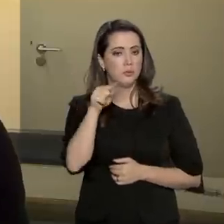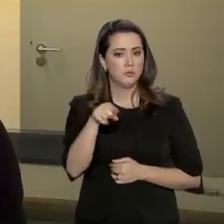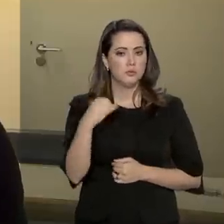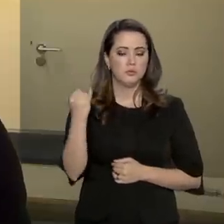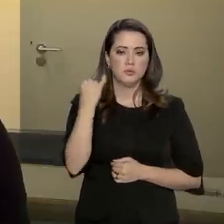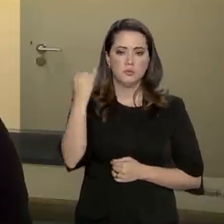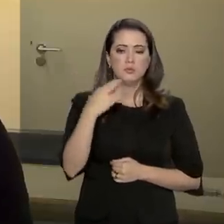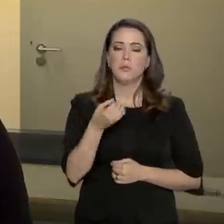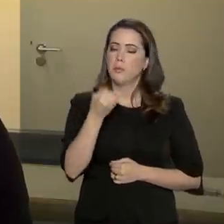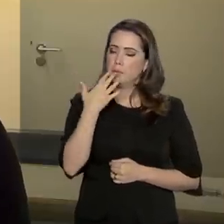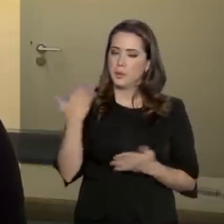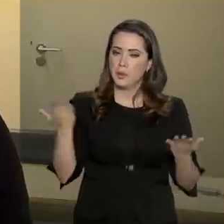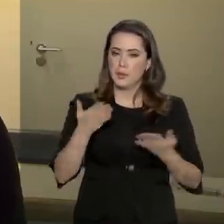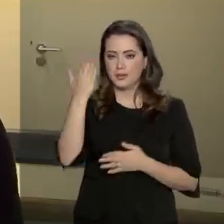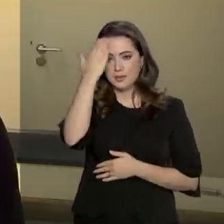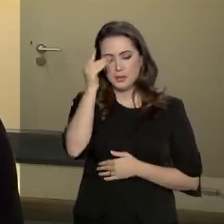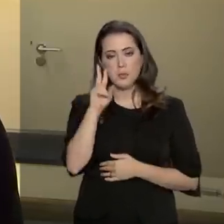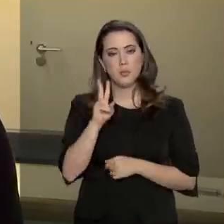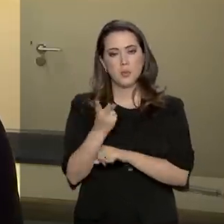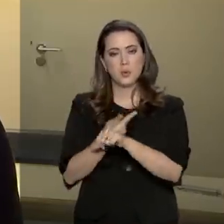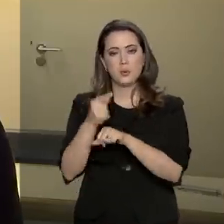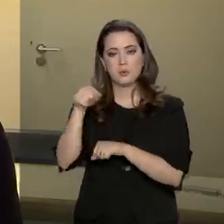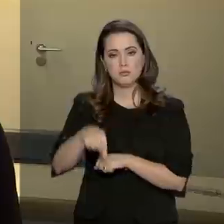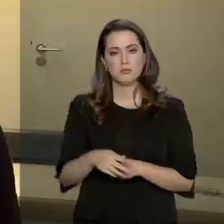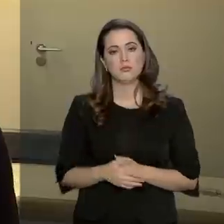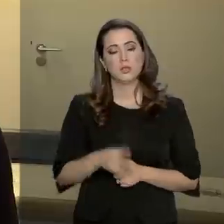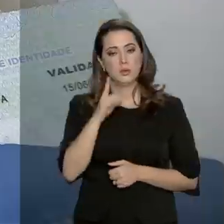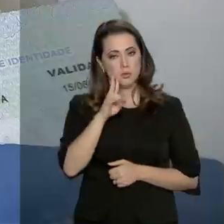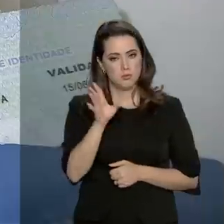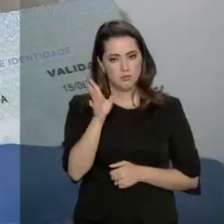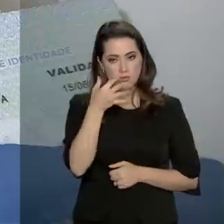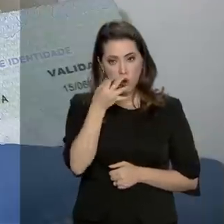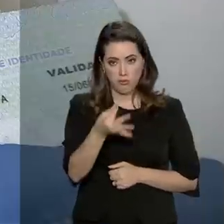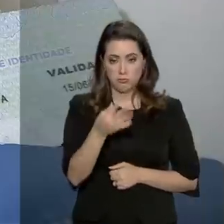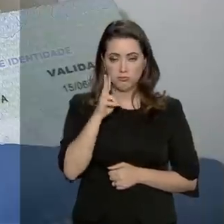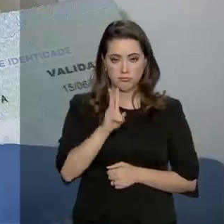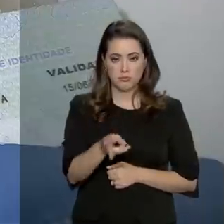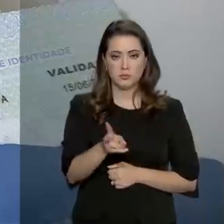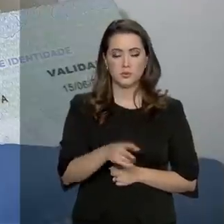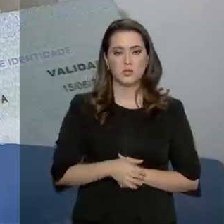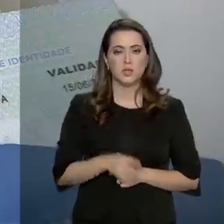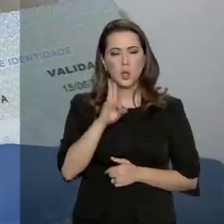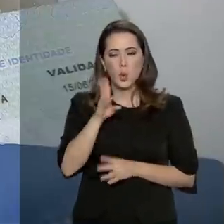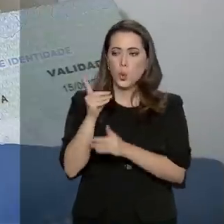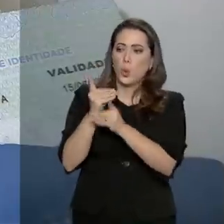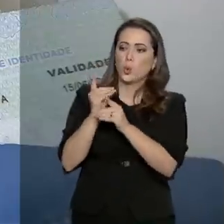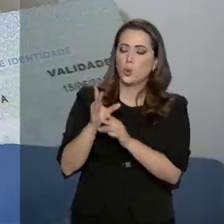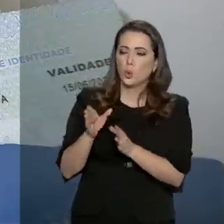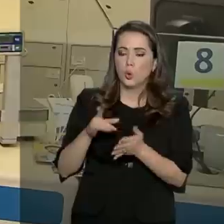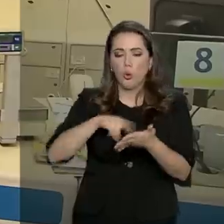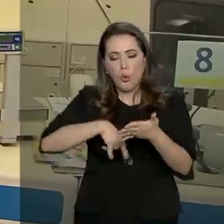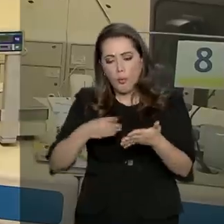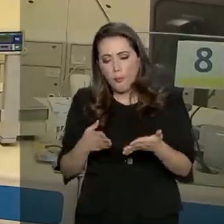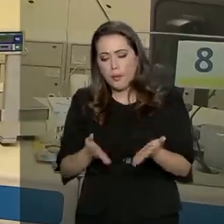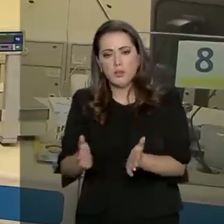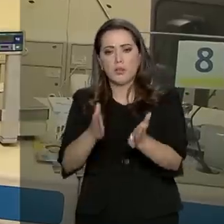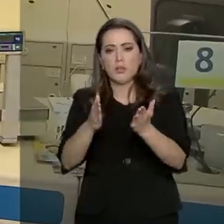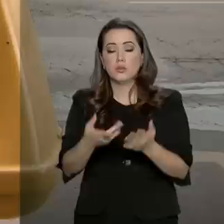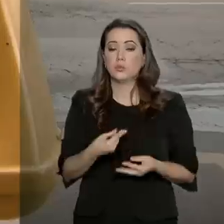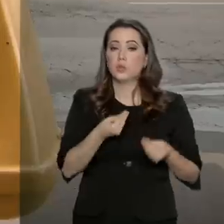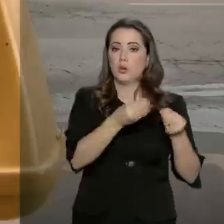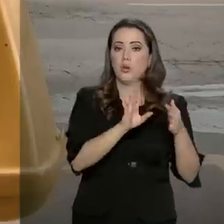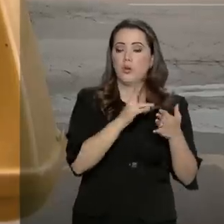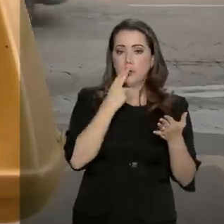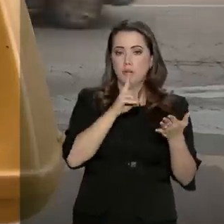isso. Que bom que eu fiquei sabendo e pude vir aqui procurar. Agora eu vou ficar de olho. Achou um documento na rua e não sabe o que fazer? Deixe em uma